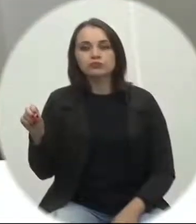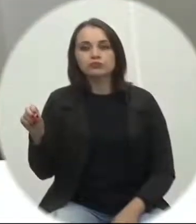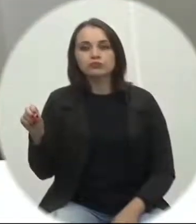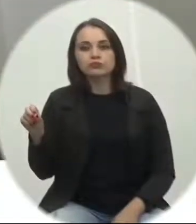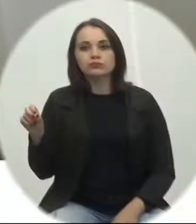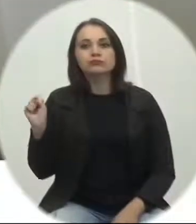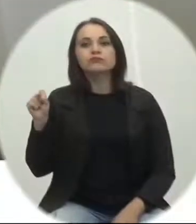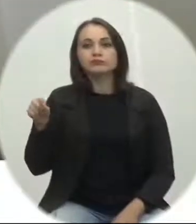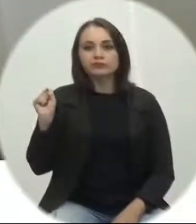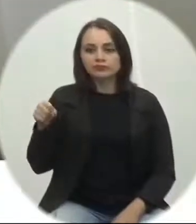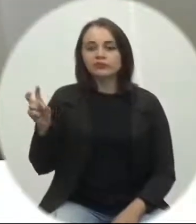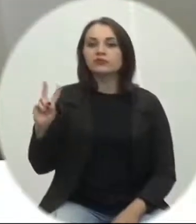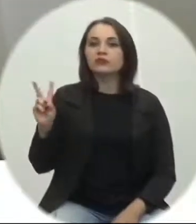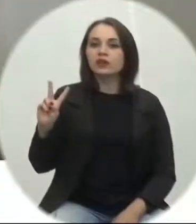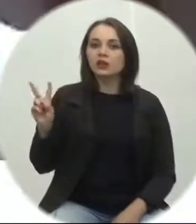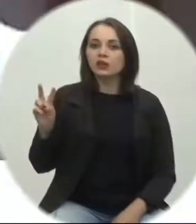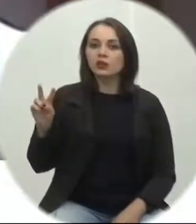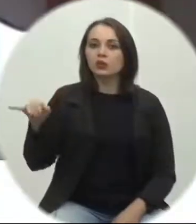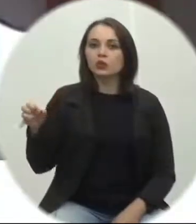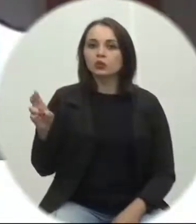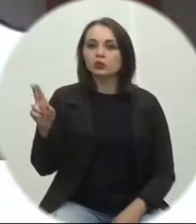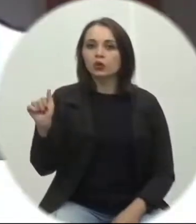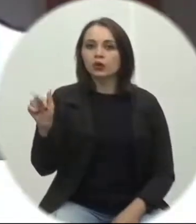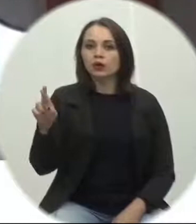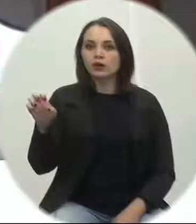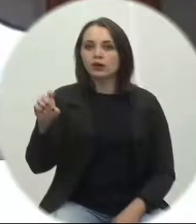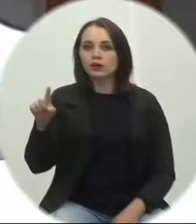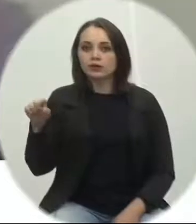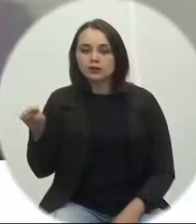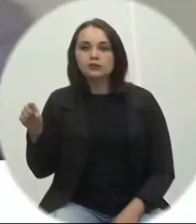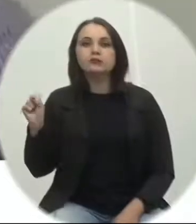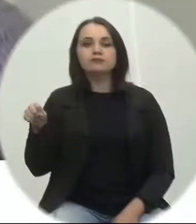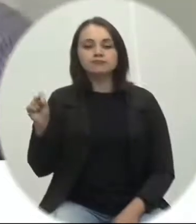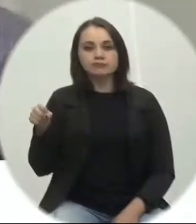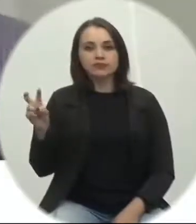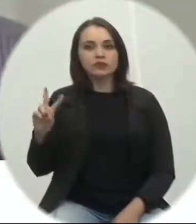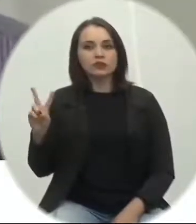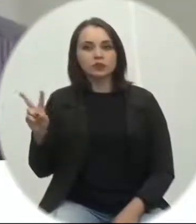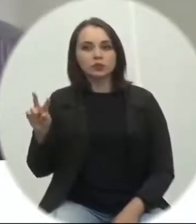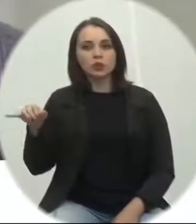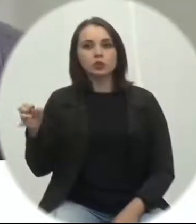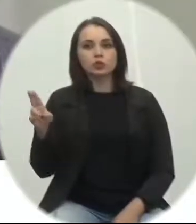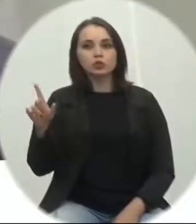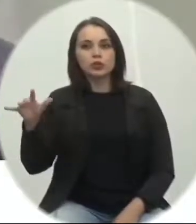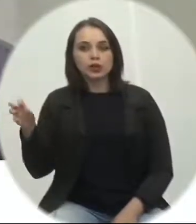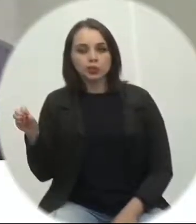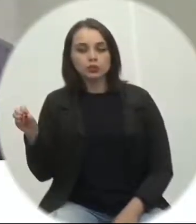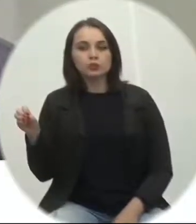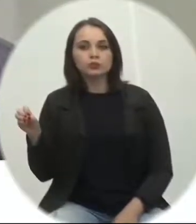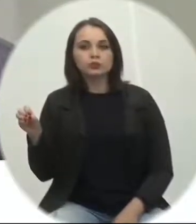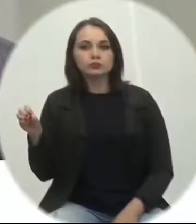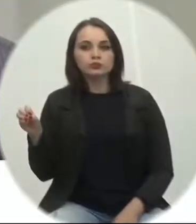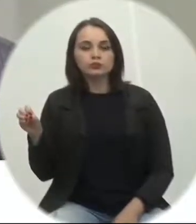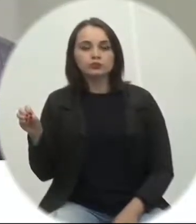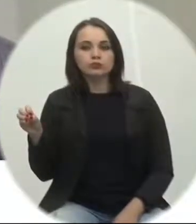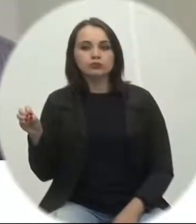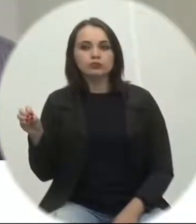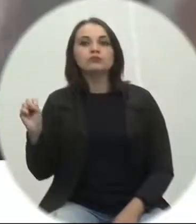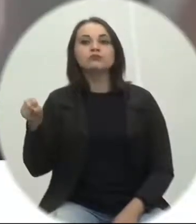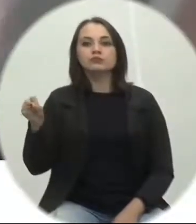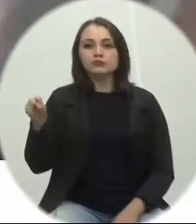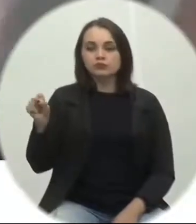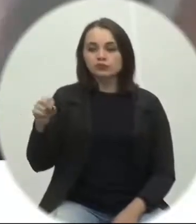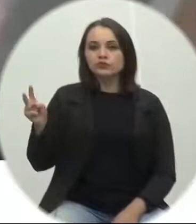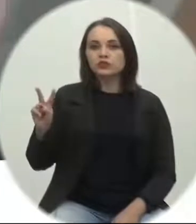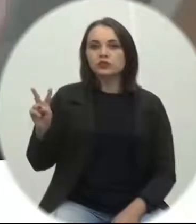a favor a favor vereador Juarez de Jesus a favor a favor vereador Júlio Kaminski a favor